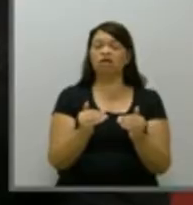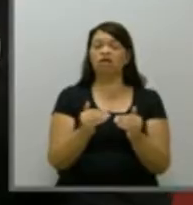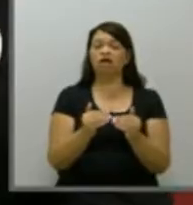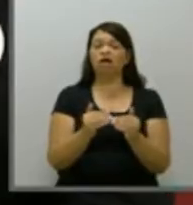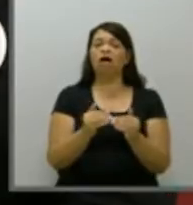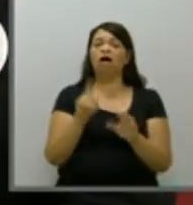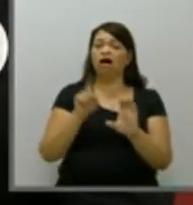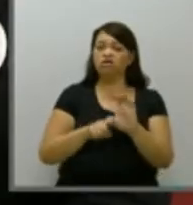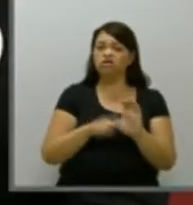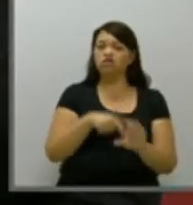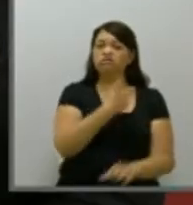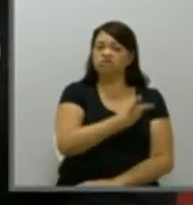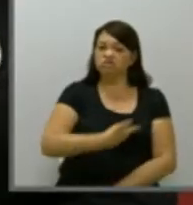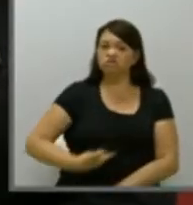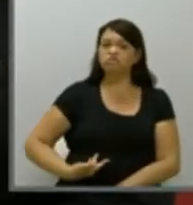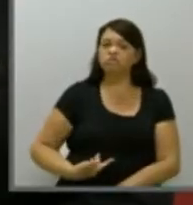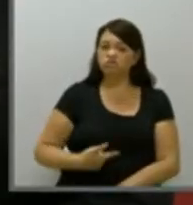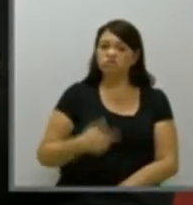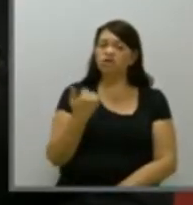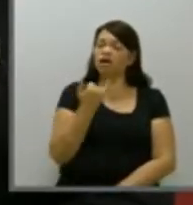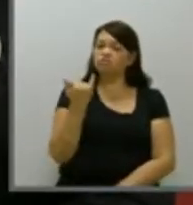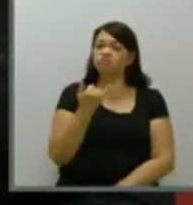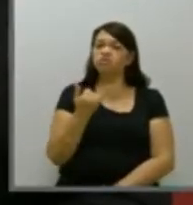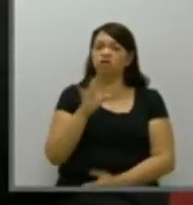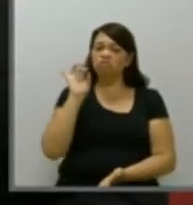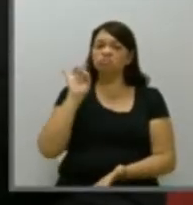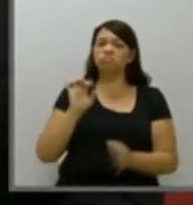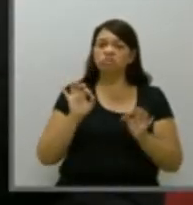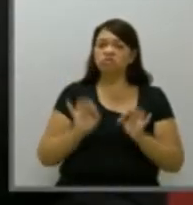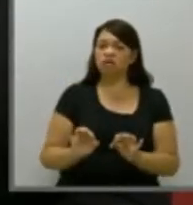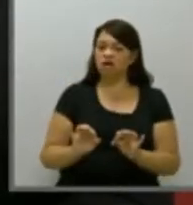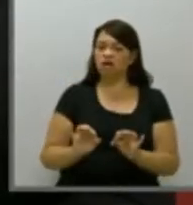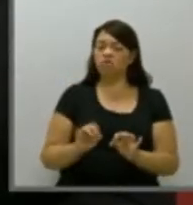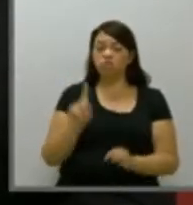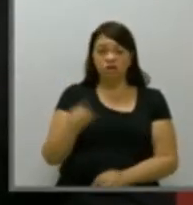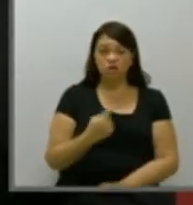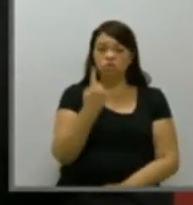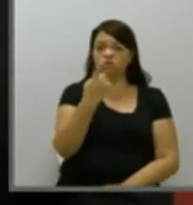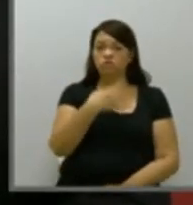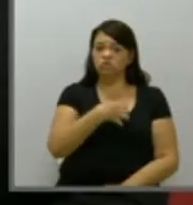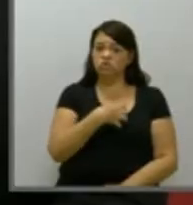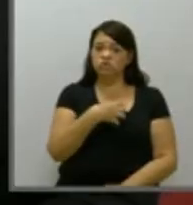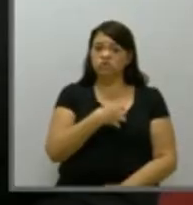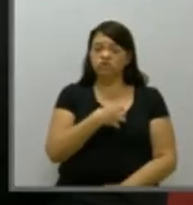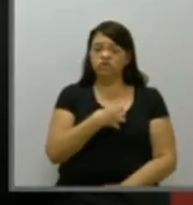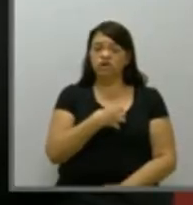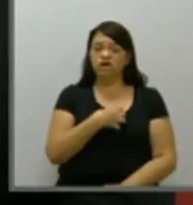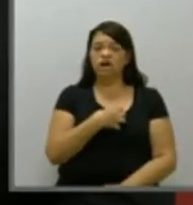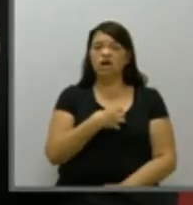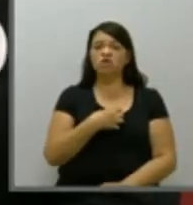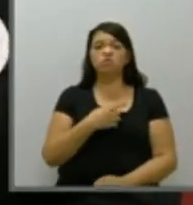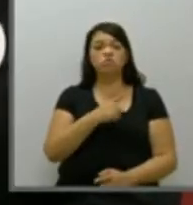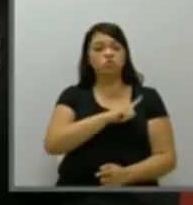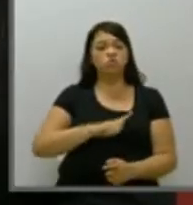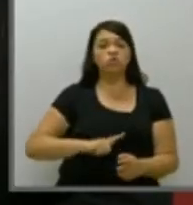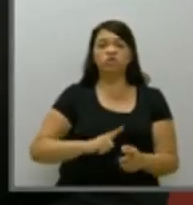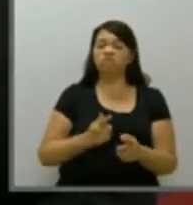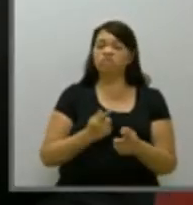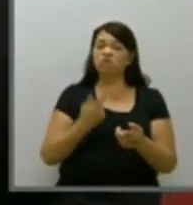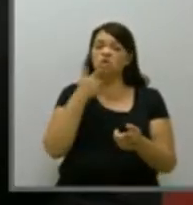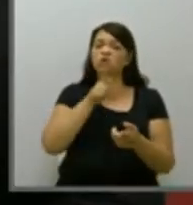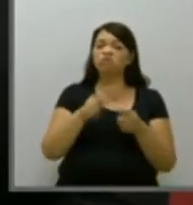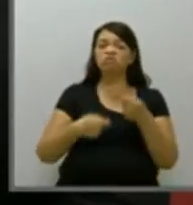públicas são hoje a forma legítima, ideal e a única para um gestor poder administrar e